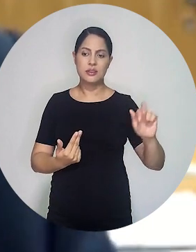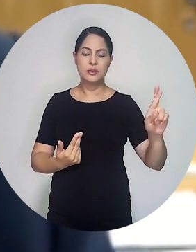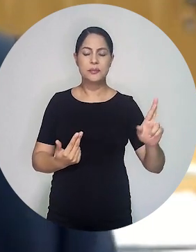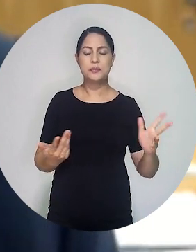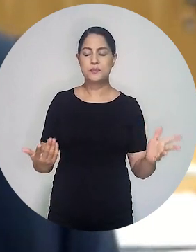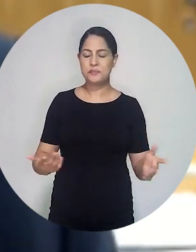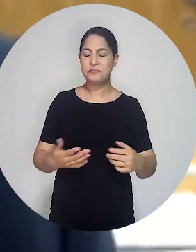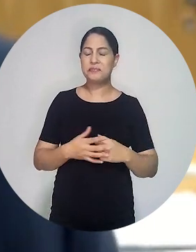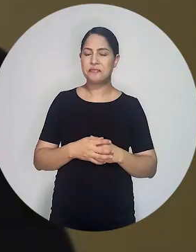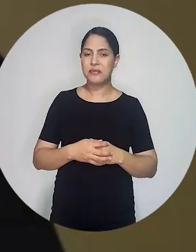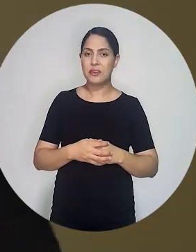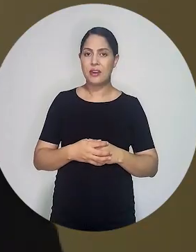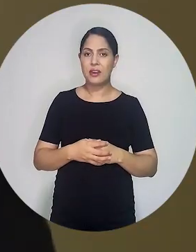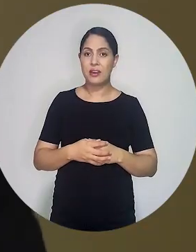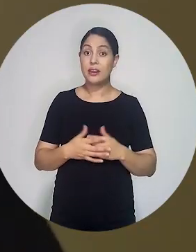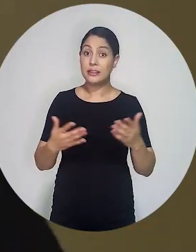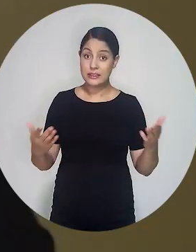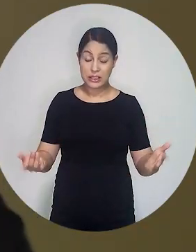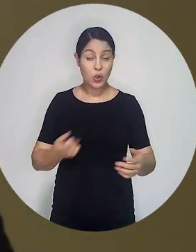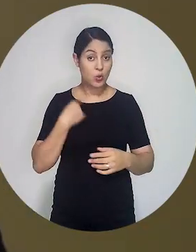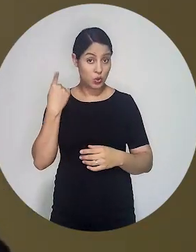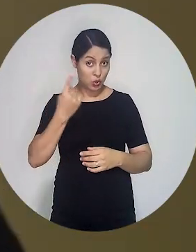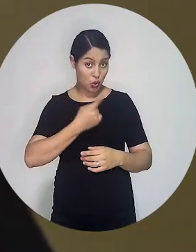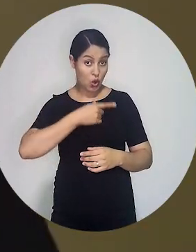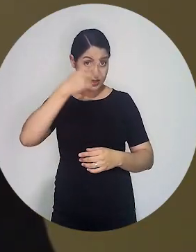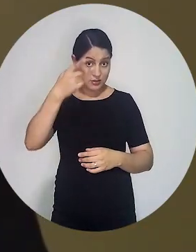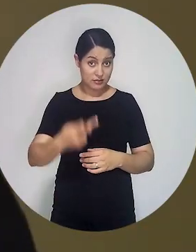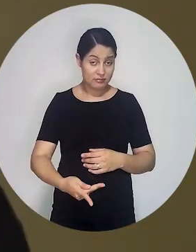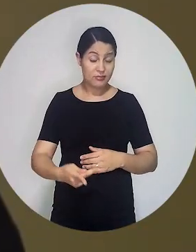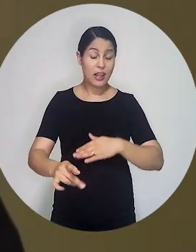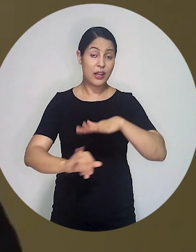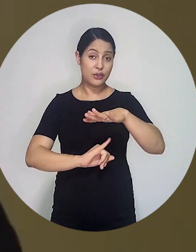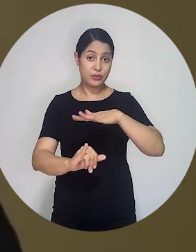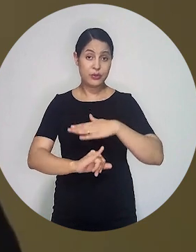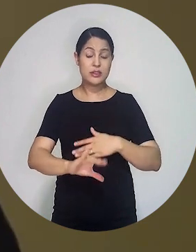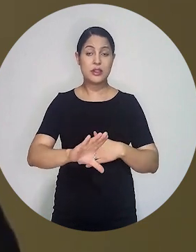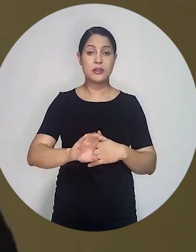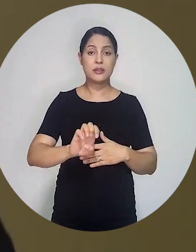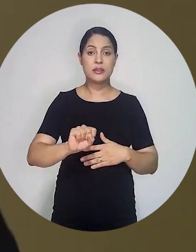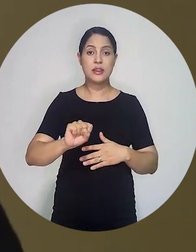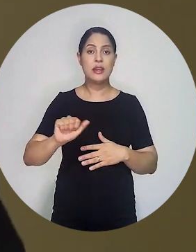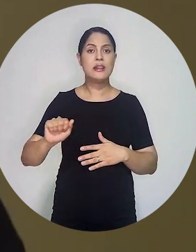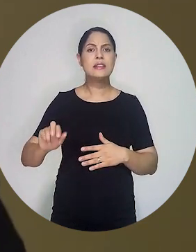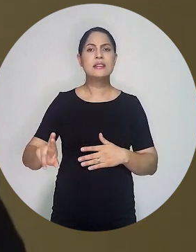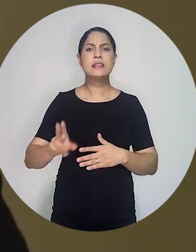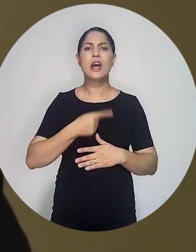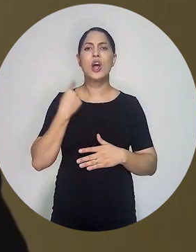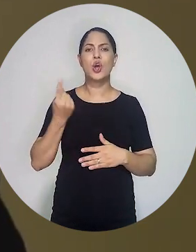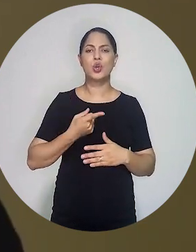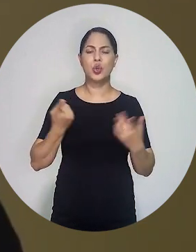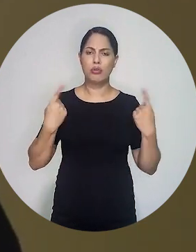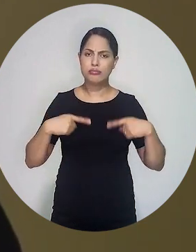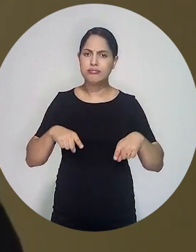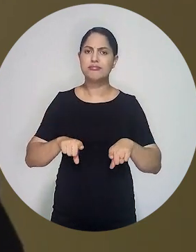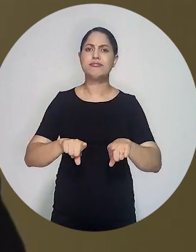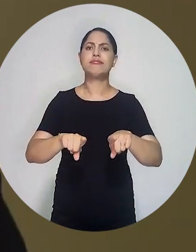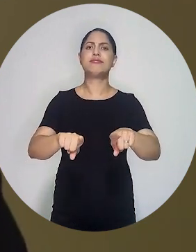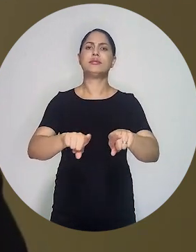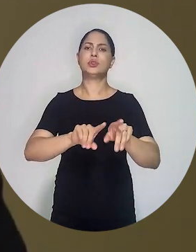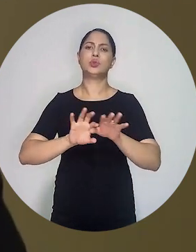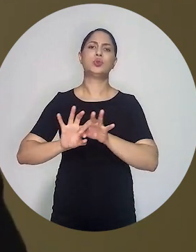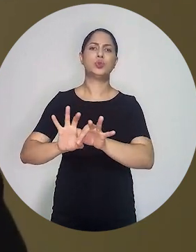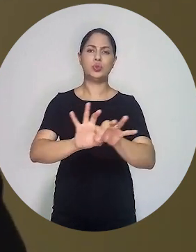importância reconhecida pela Ordem. Essa nossa instituição, essa que... e hoje cabe muito dizer isso,